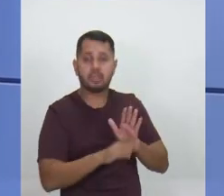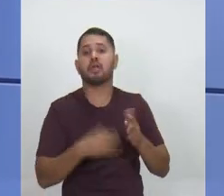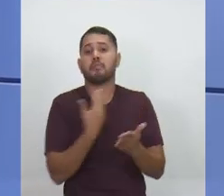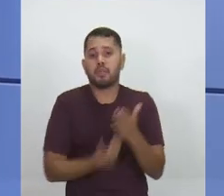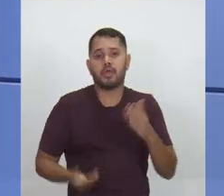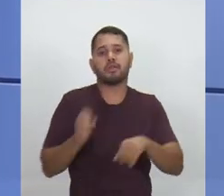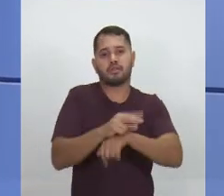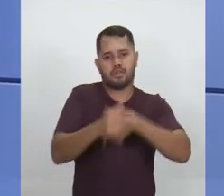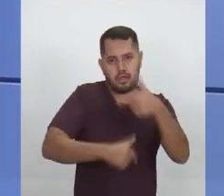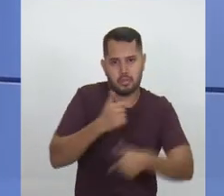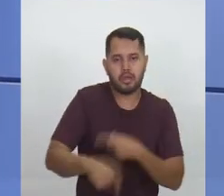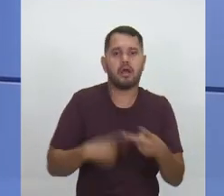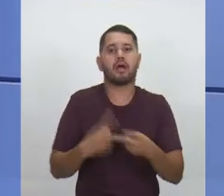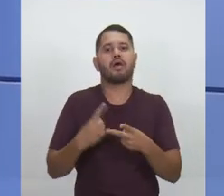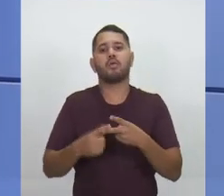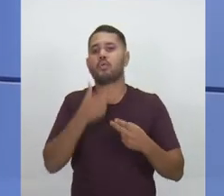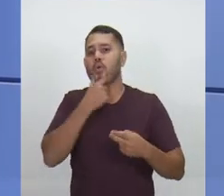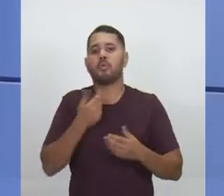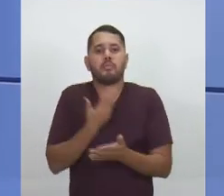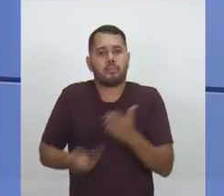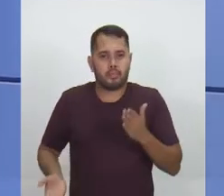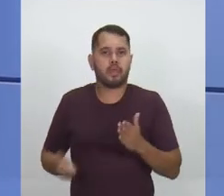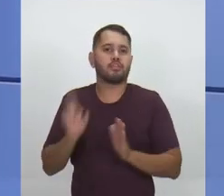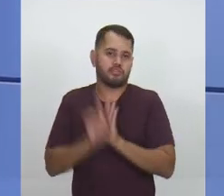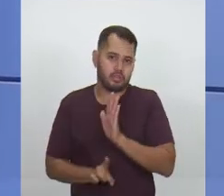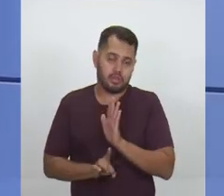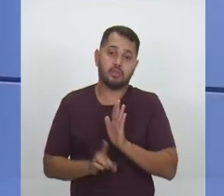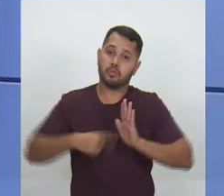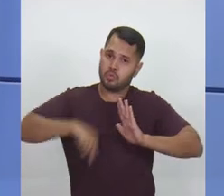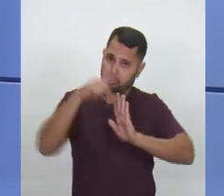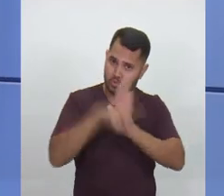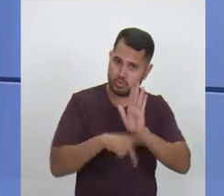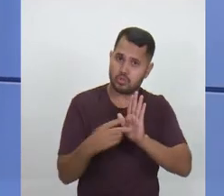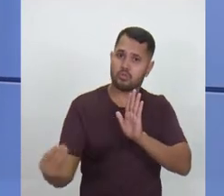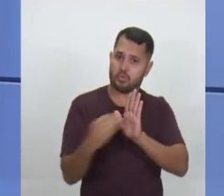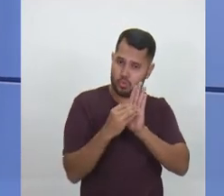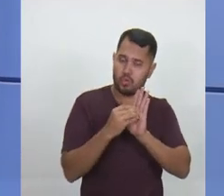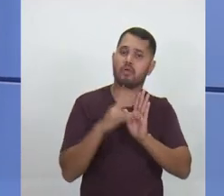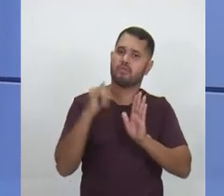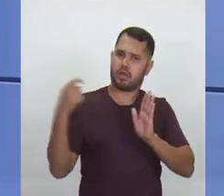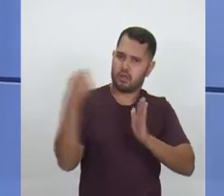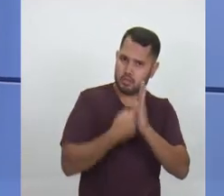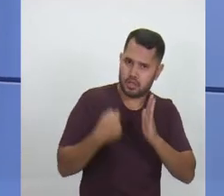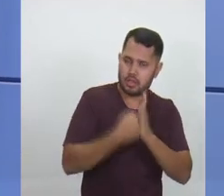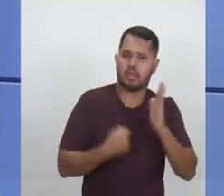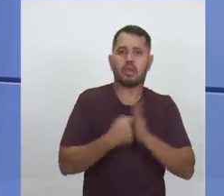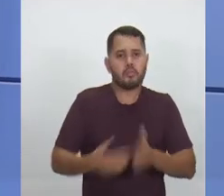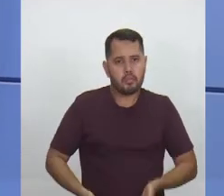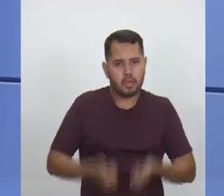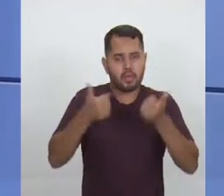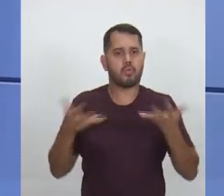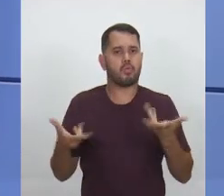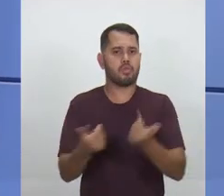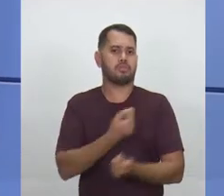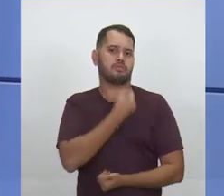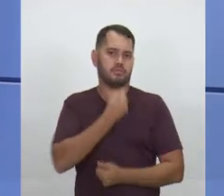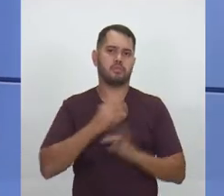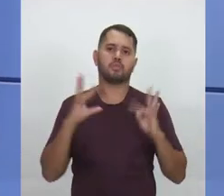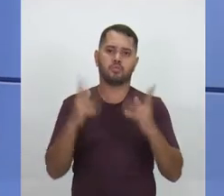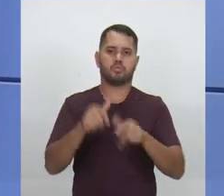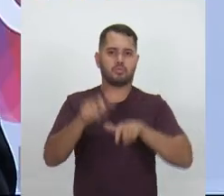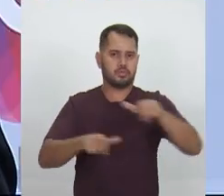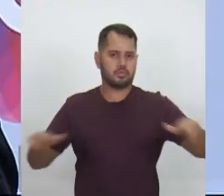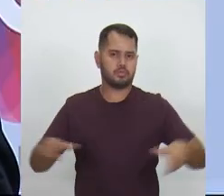o porte de emprego e o homem está perdendo a dignidade. E no nosso projeto, nós estamos colocando. Vamos brigar sempre por condições, melhoria e qualidade de vida para todos os